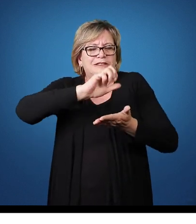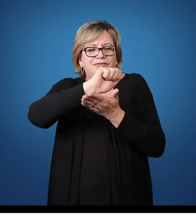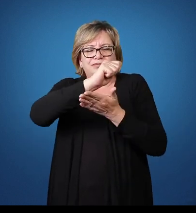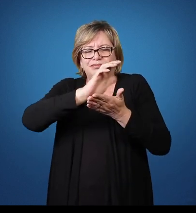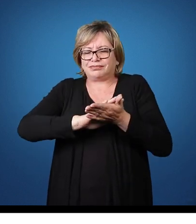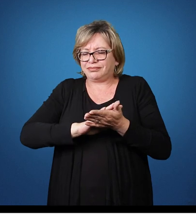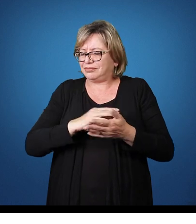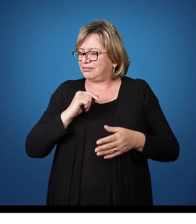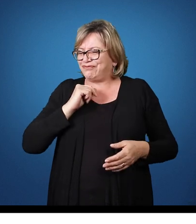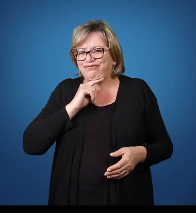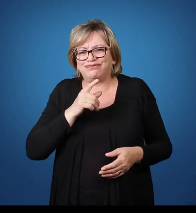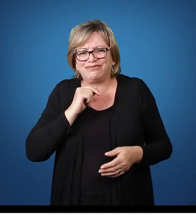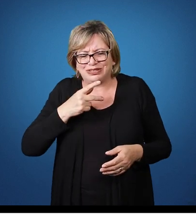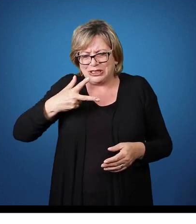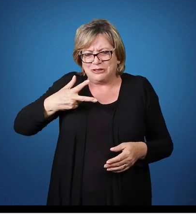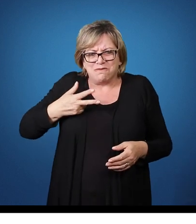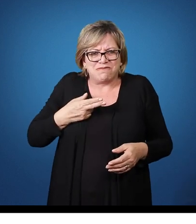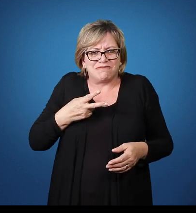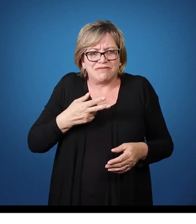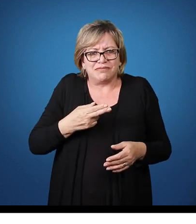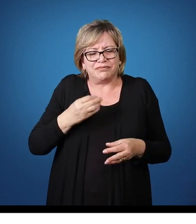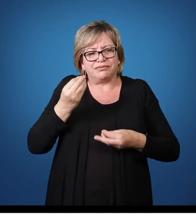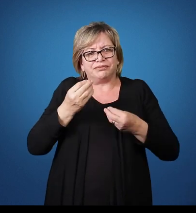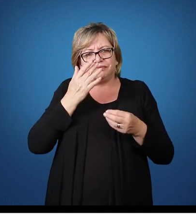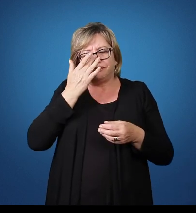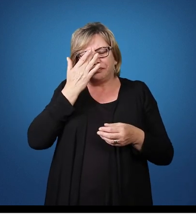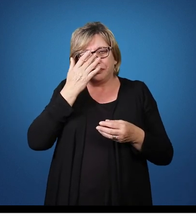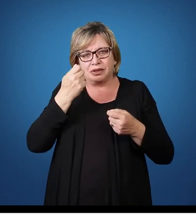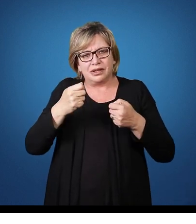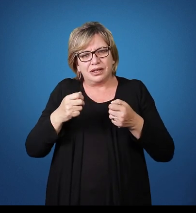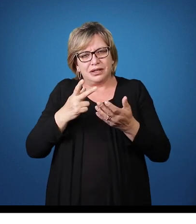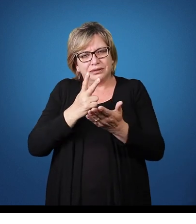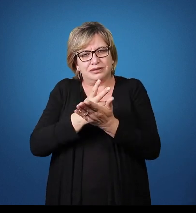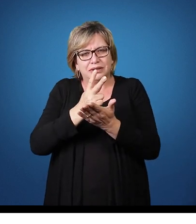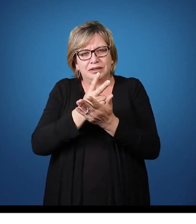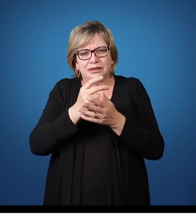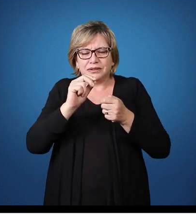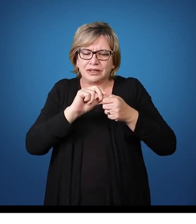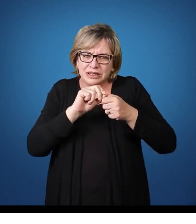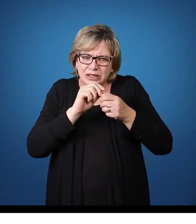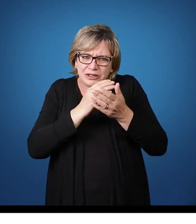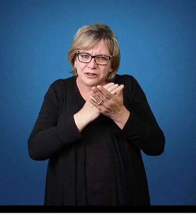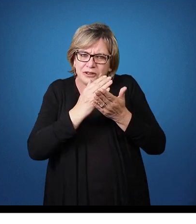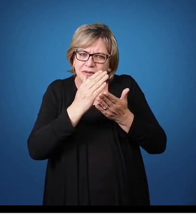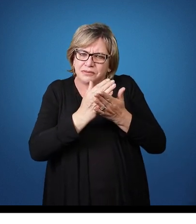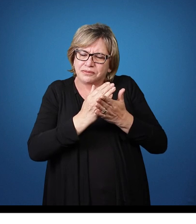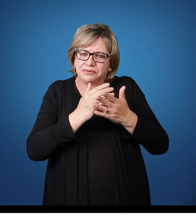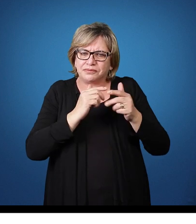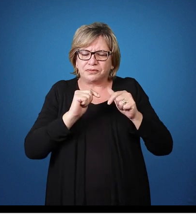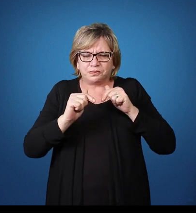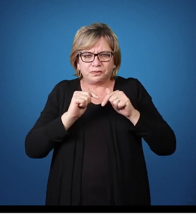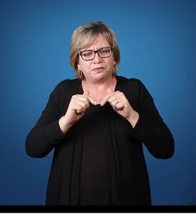atividades Não conseguia cortar Então nós precisamos fazer Desde o início um trabalho com ele Então